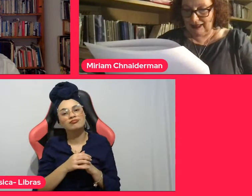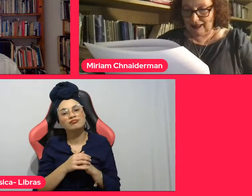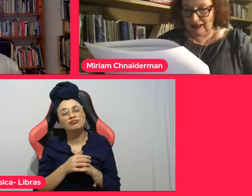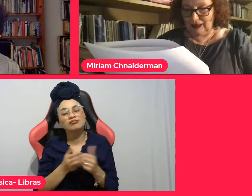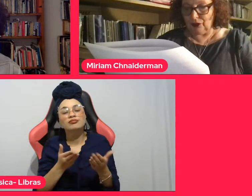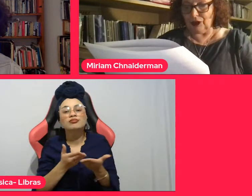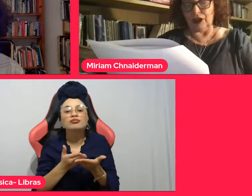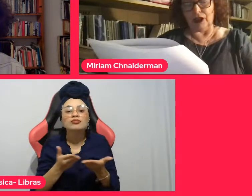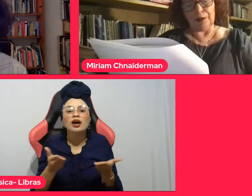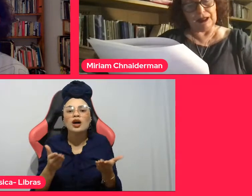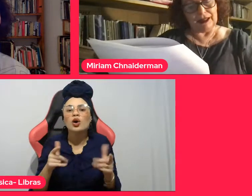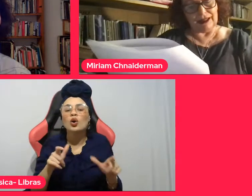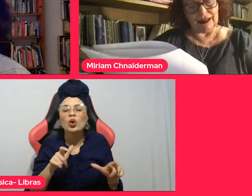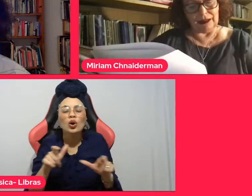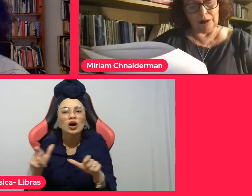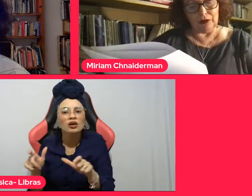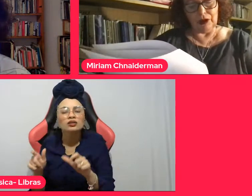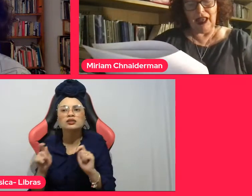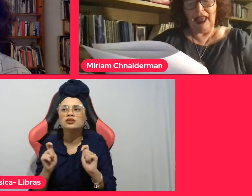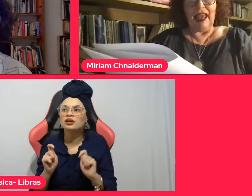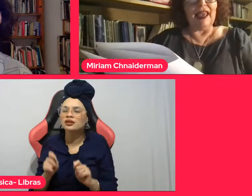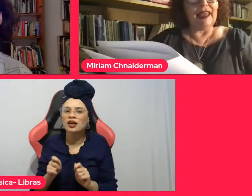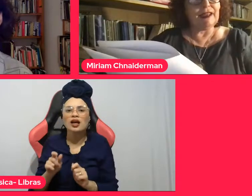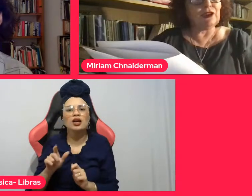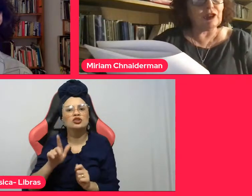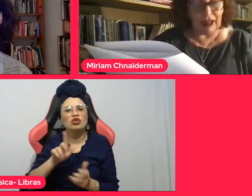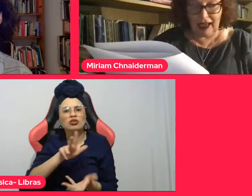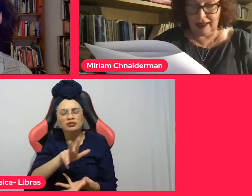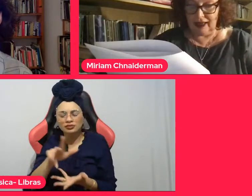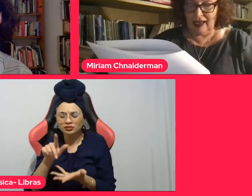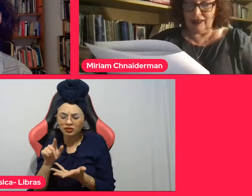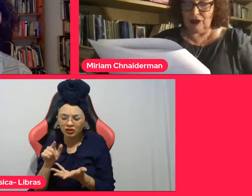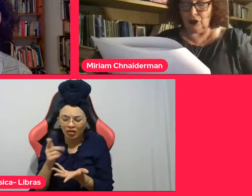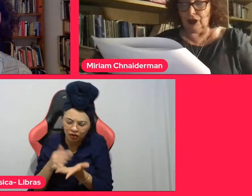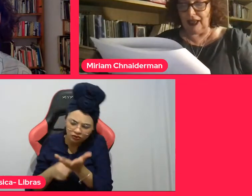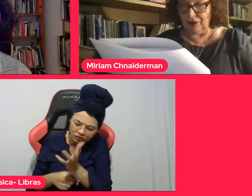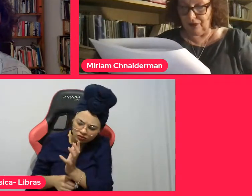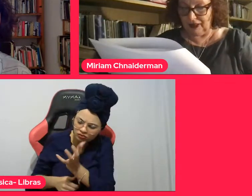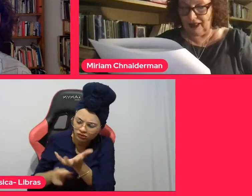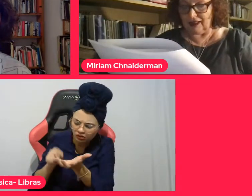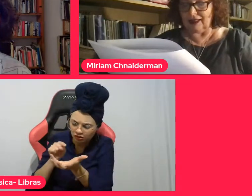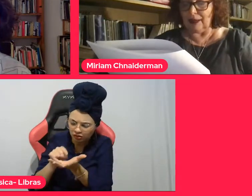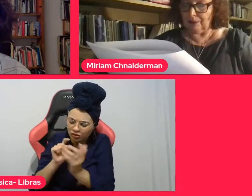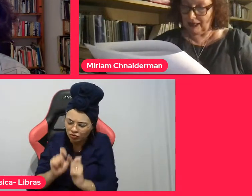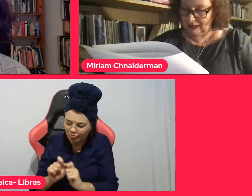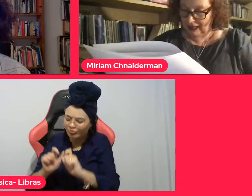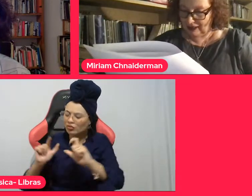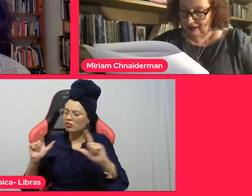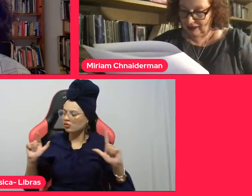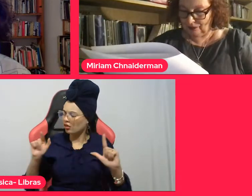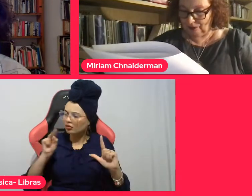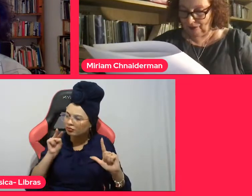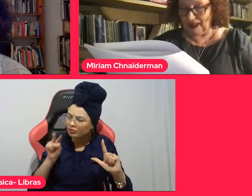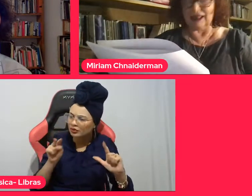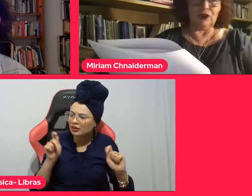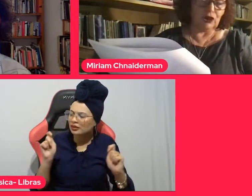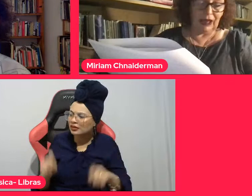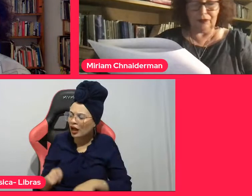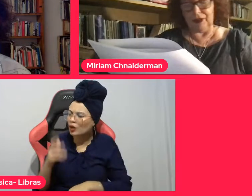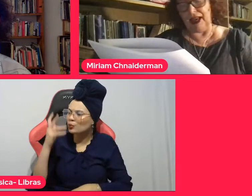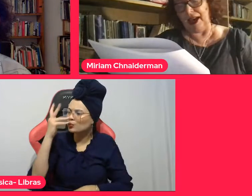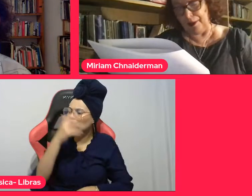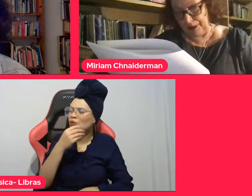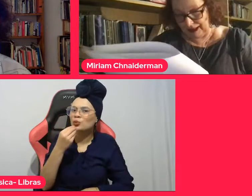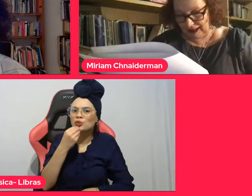paisagem e o que nós precisamos é retornar à geografia da paisagem, da